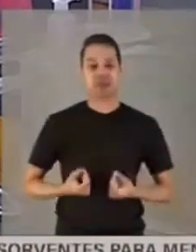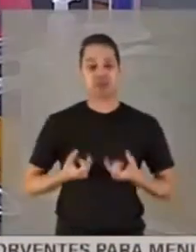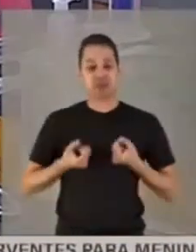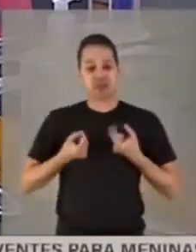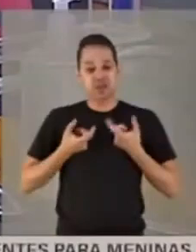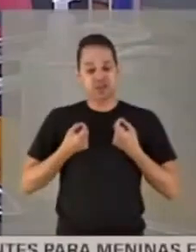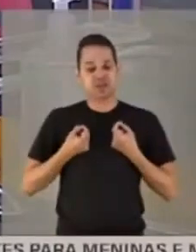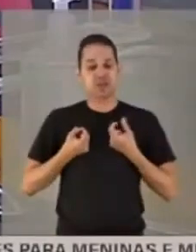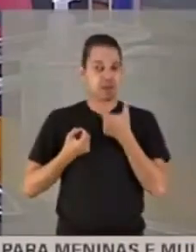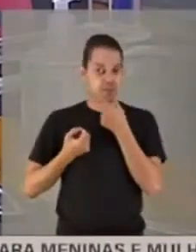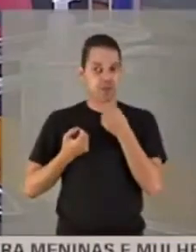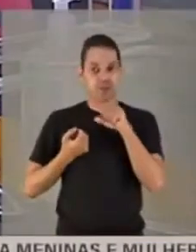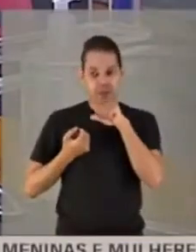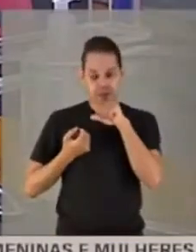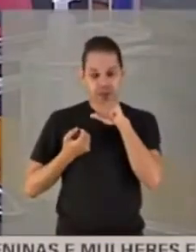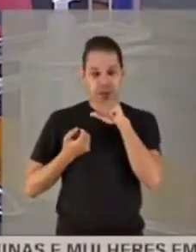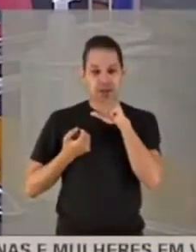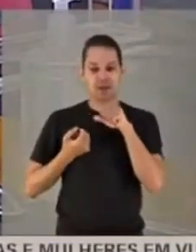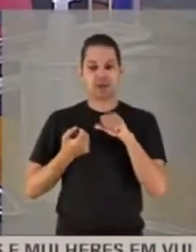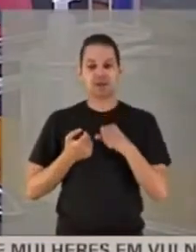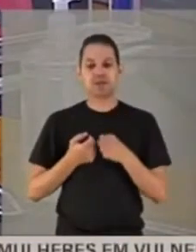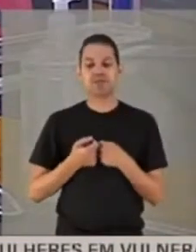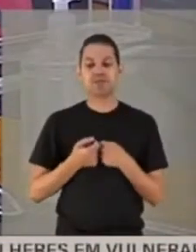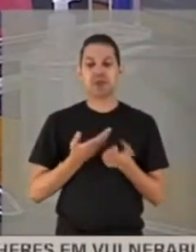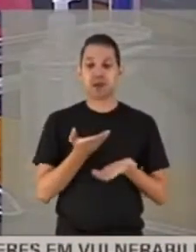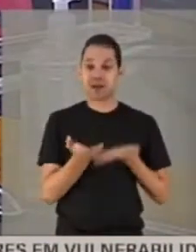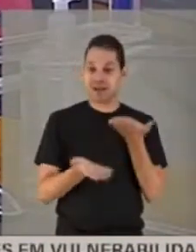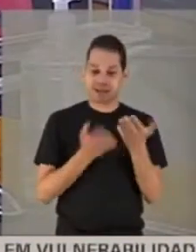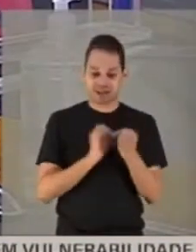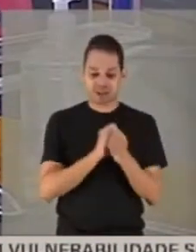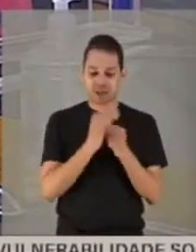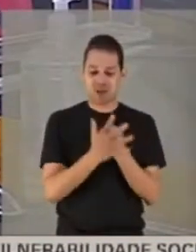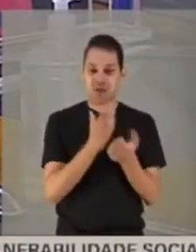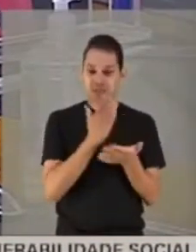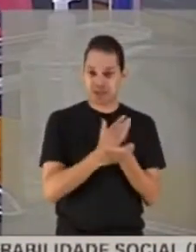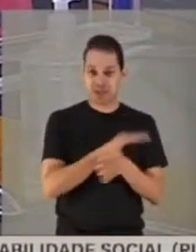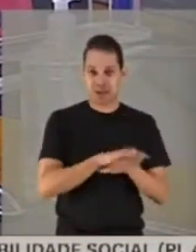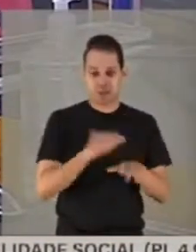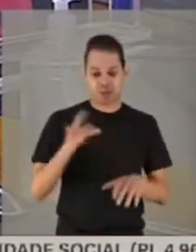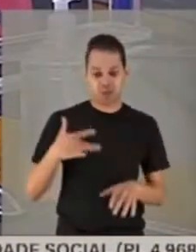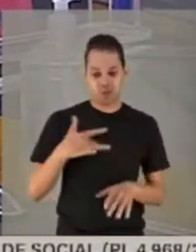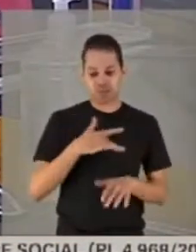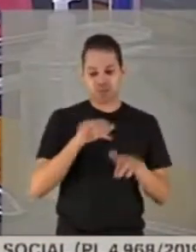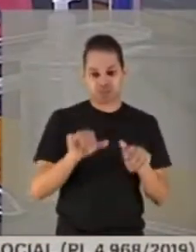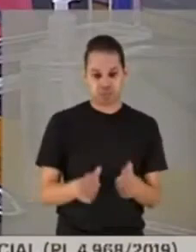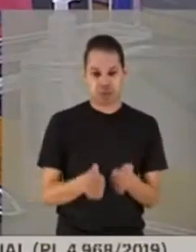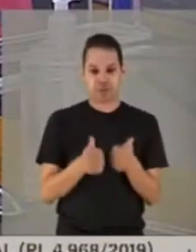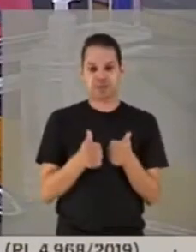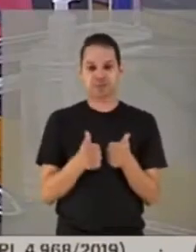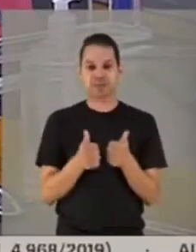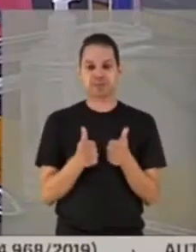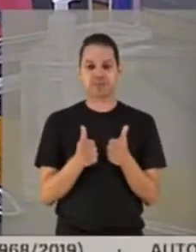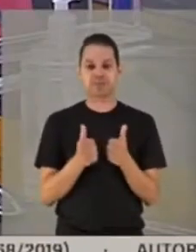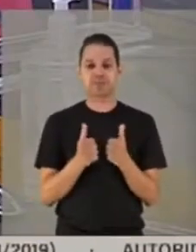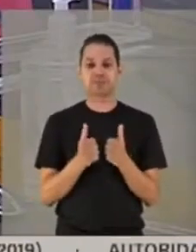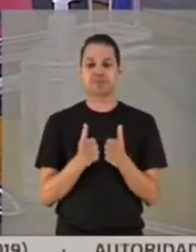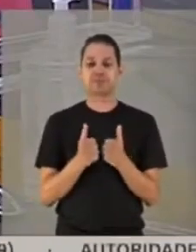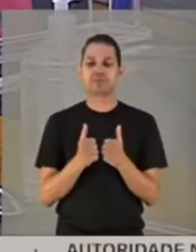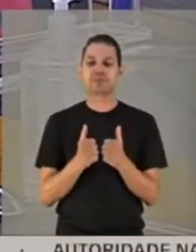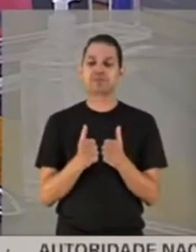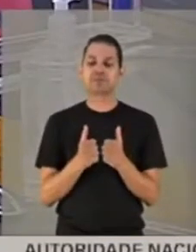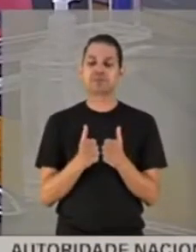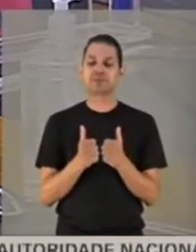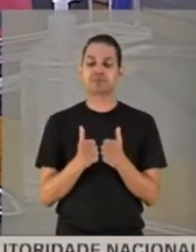quando ele saiu do tratamento da Covid, que ele tinha se recuperado,